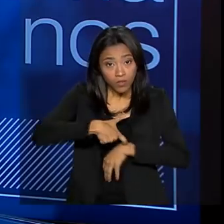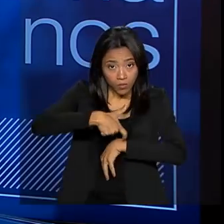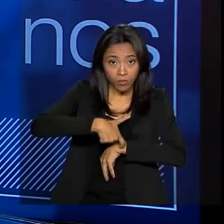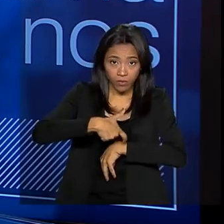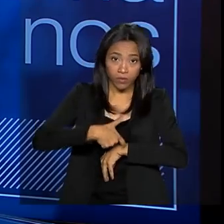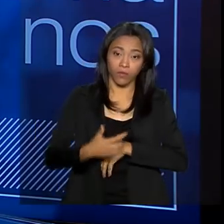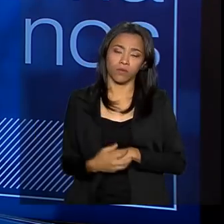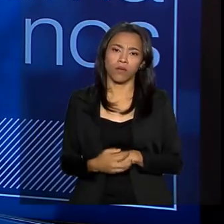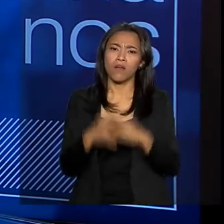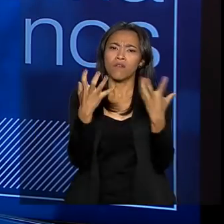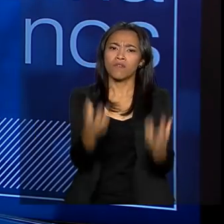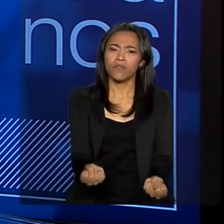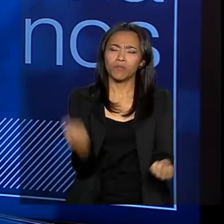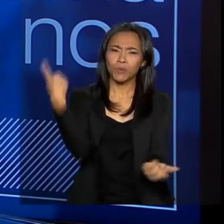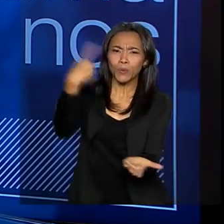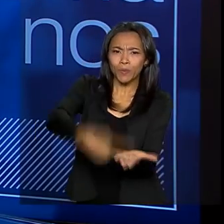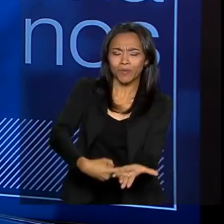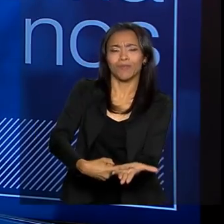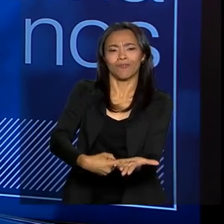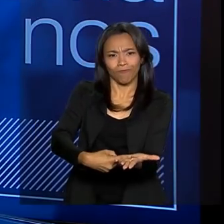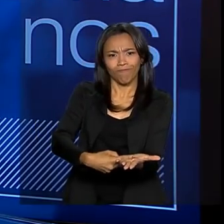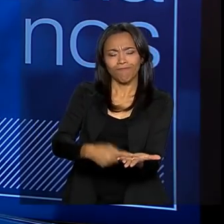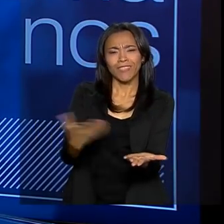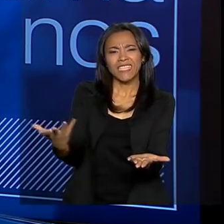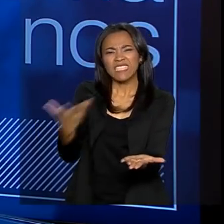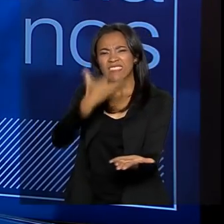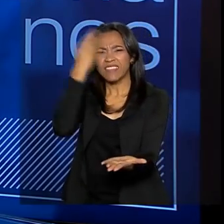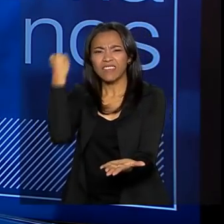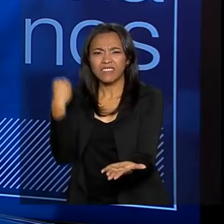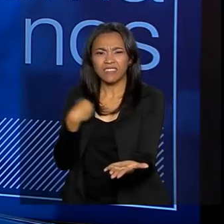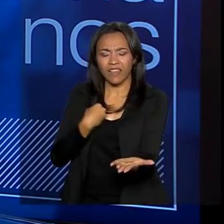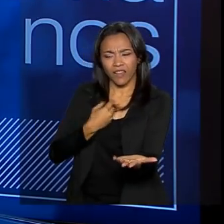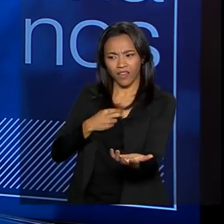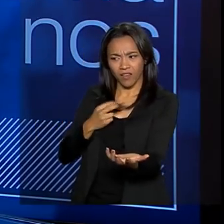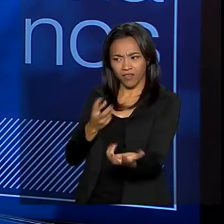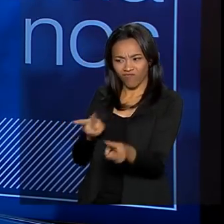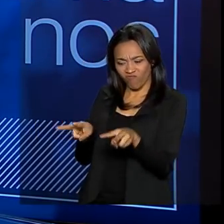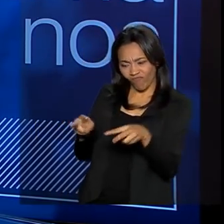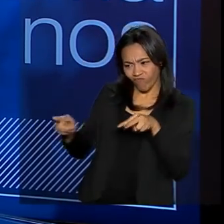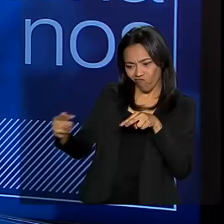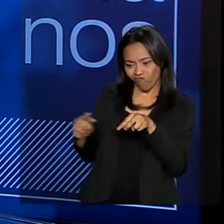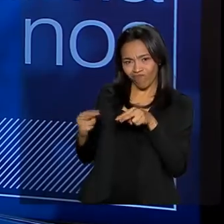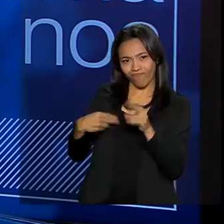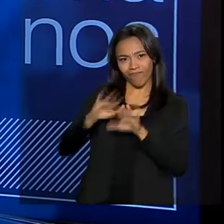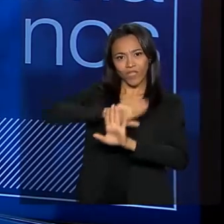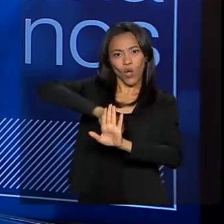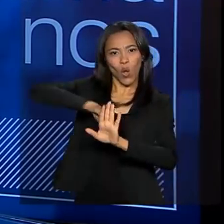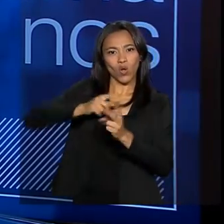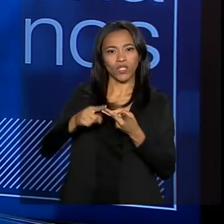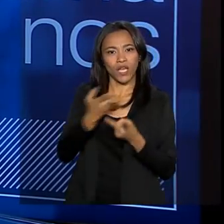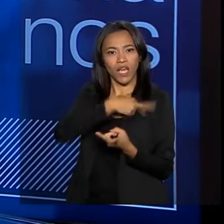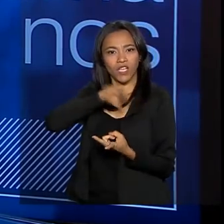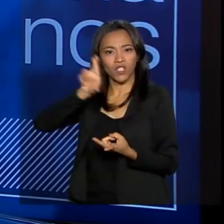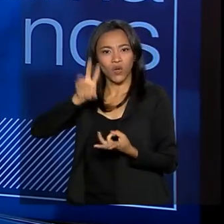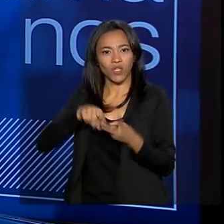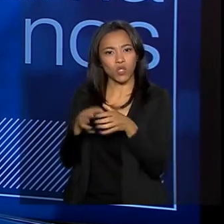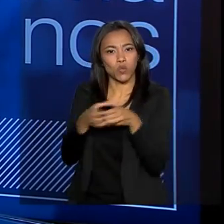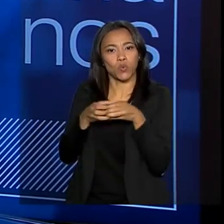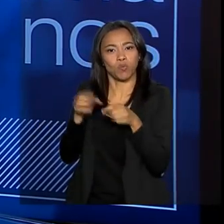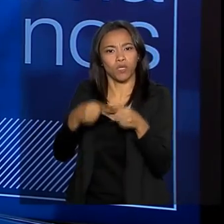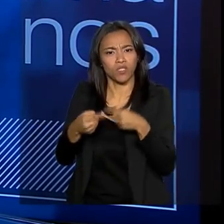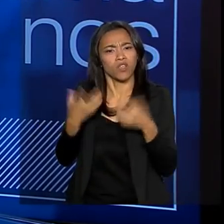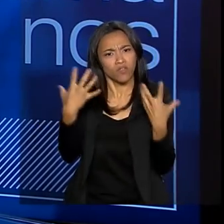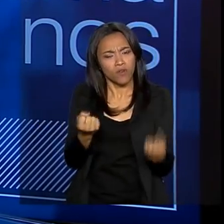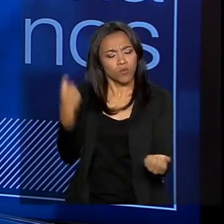Paulo, fazer um grande pacto. Nós vamos ter que esquecer as nossas diferenças ideológicas, partidárias, religiosas e fazer esse